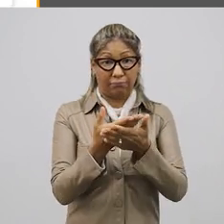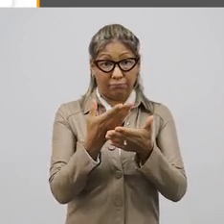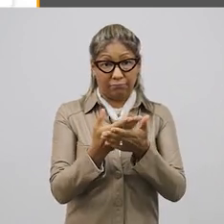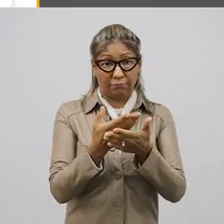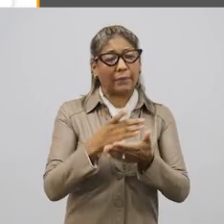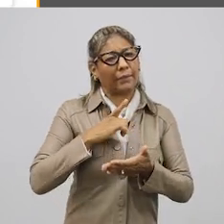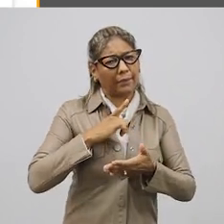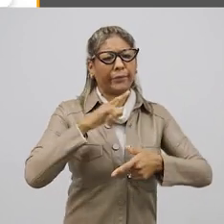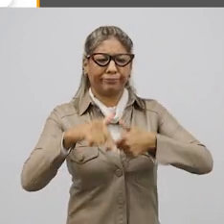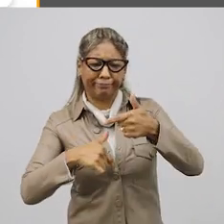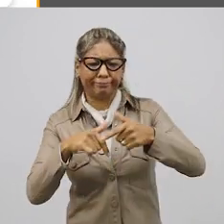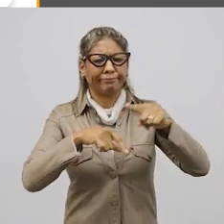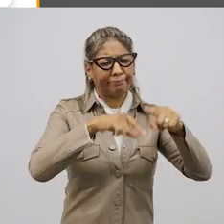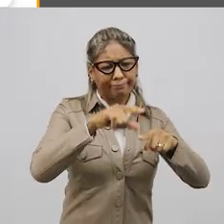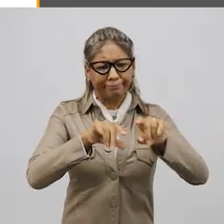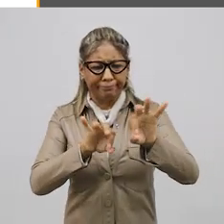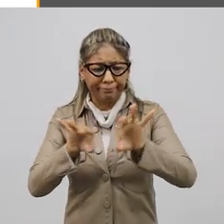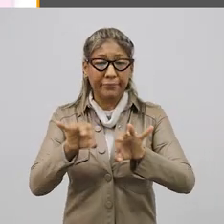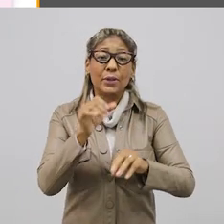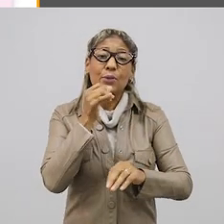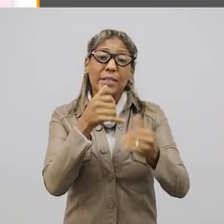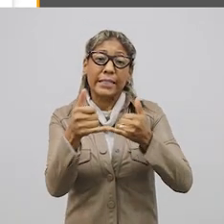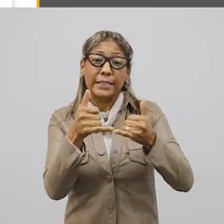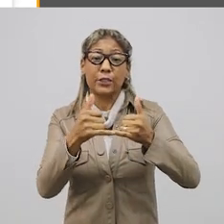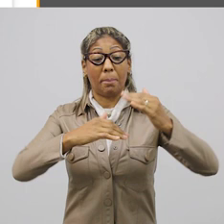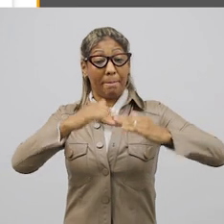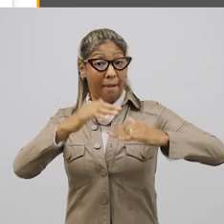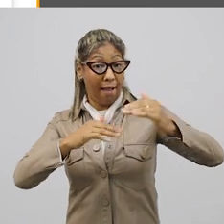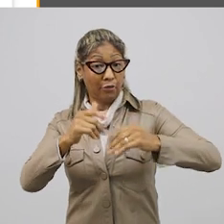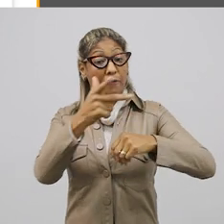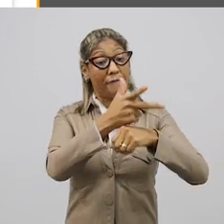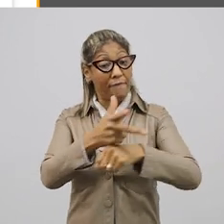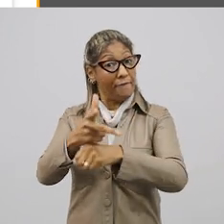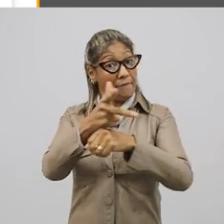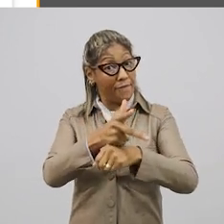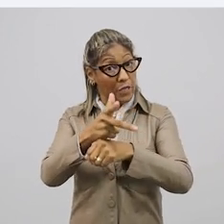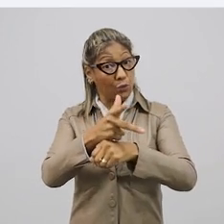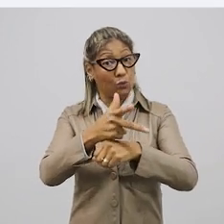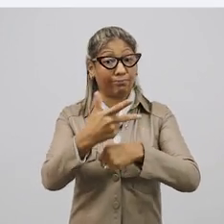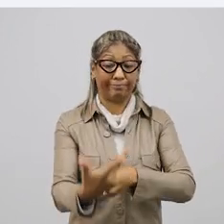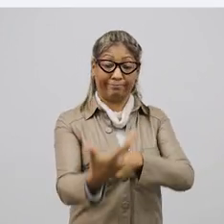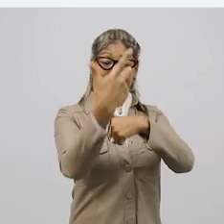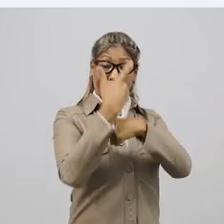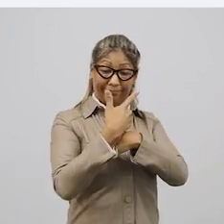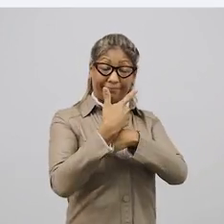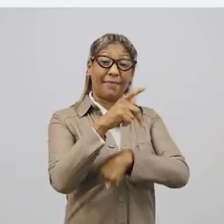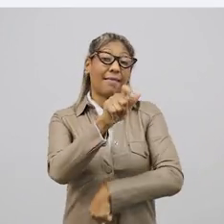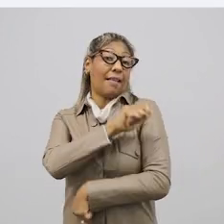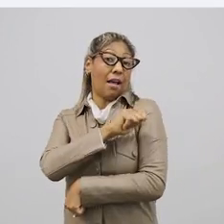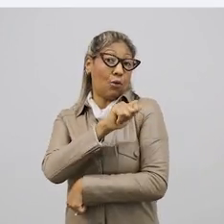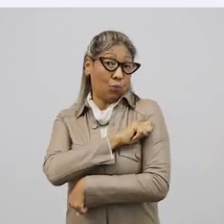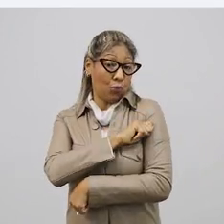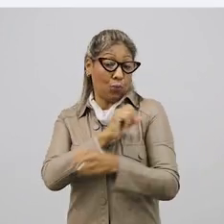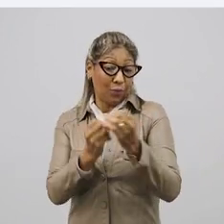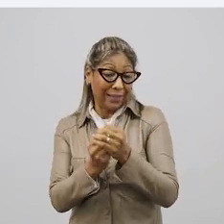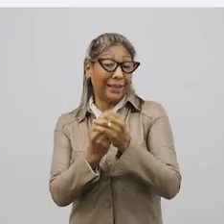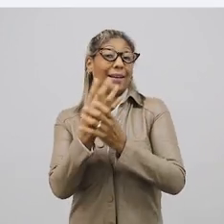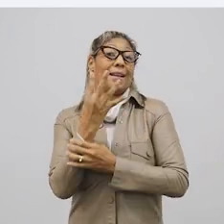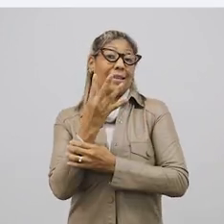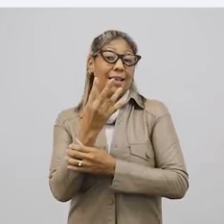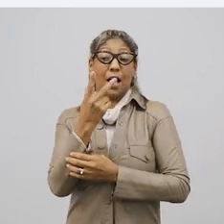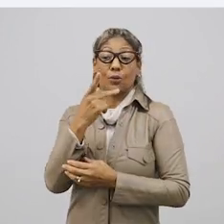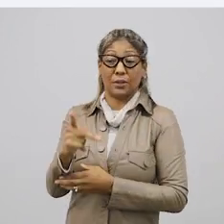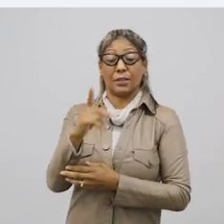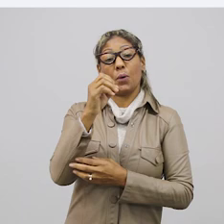dita. Entre outras atividades possíveis, um exercício prático. Um vídeo que deverá ser gravado pelo aluno, que terá de